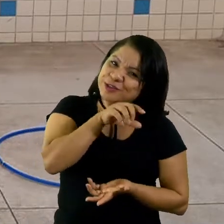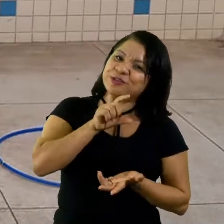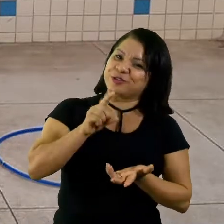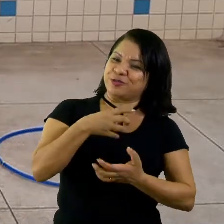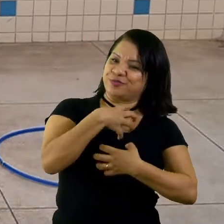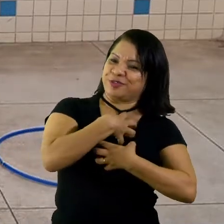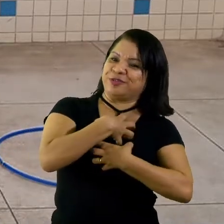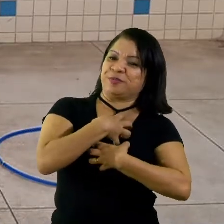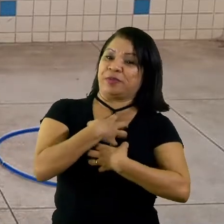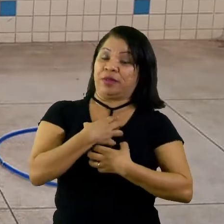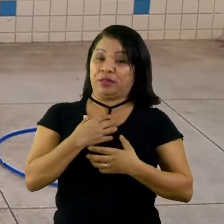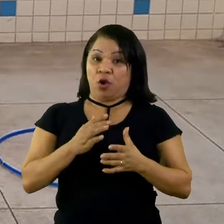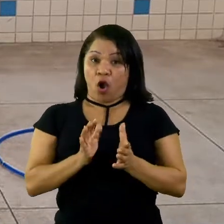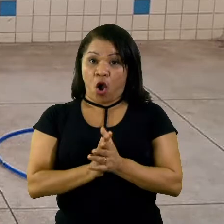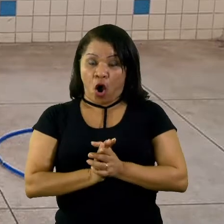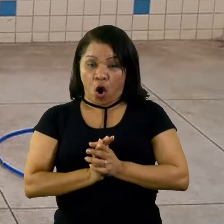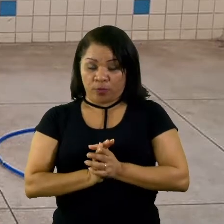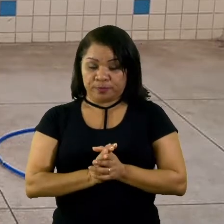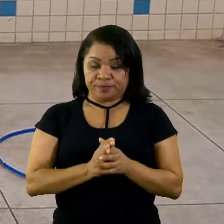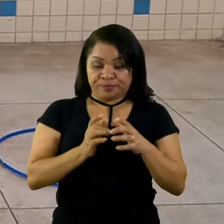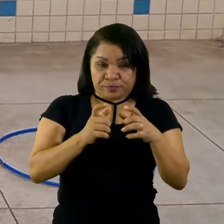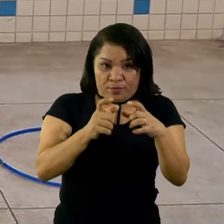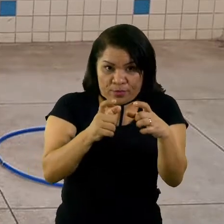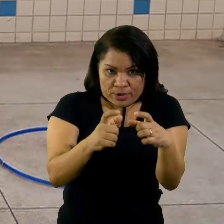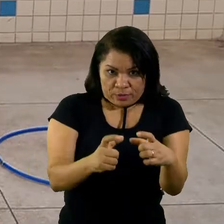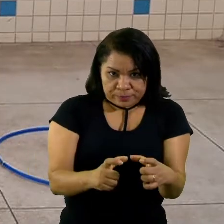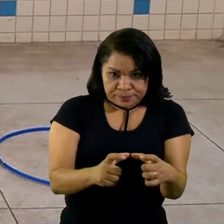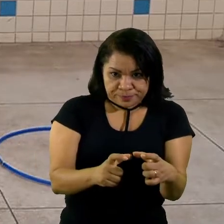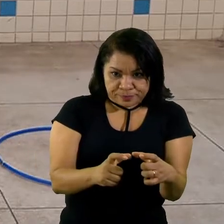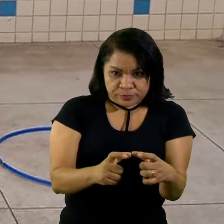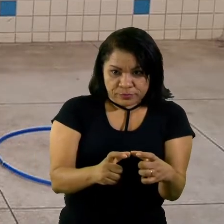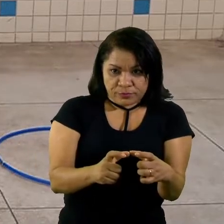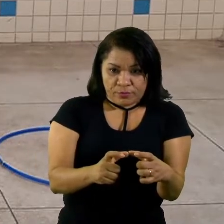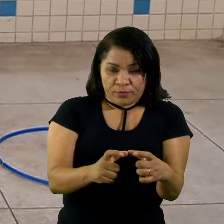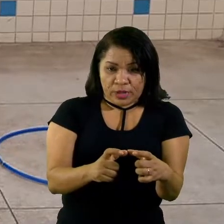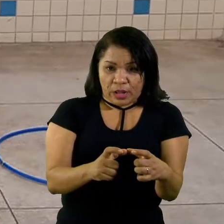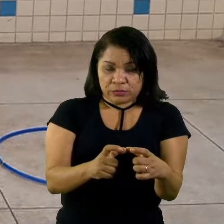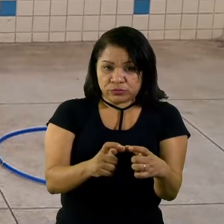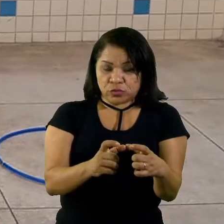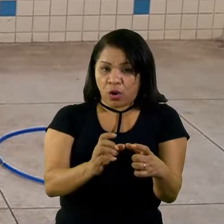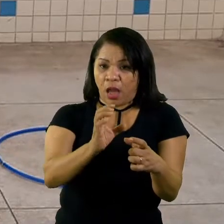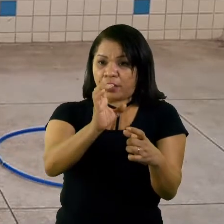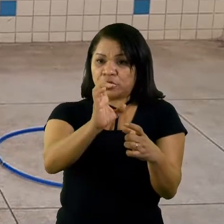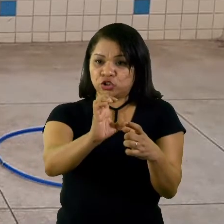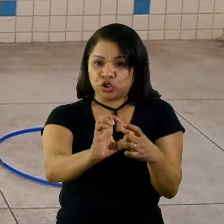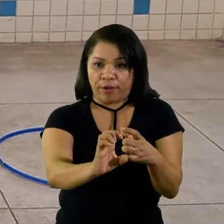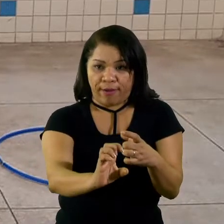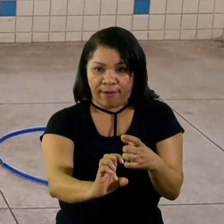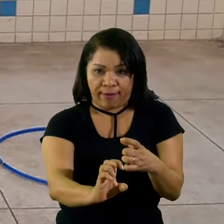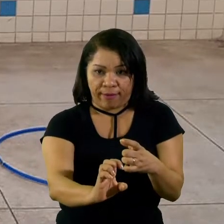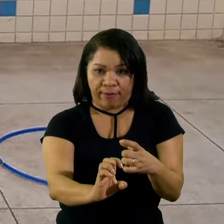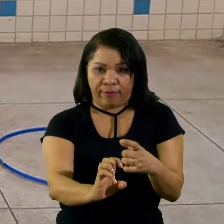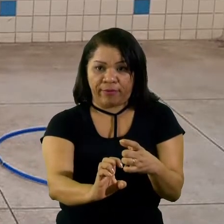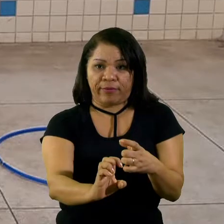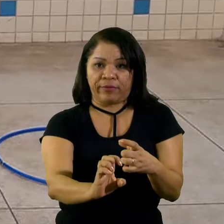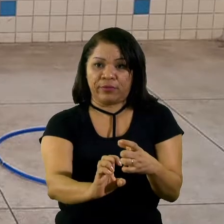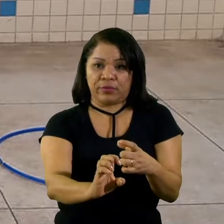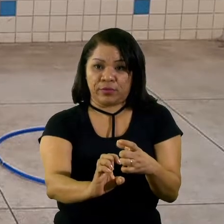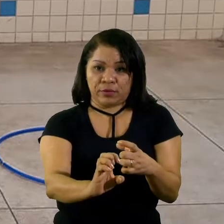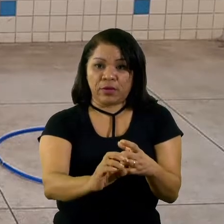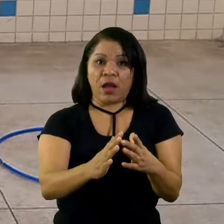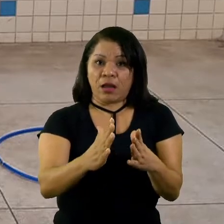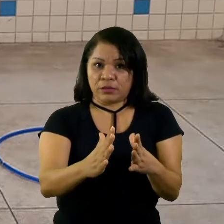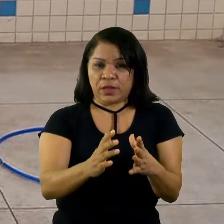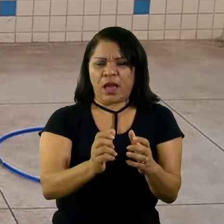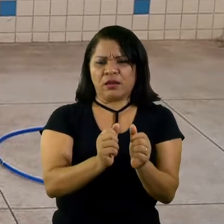esquerdo. Do lado de cada arco, você coloca um objeto. Vou colocar aqui, eu vou colocar